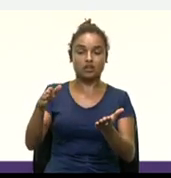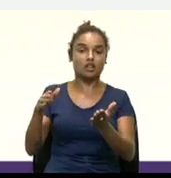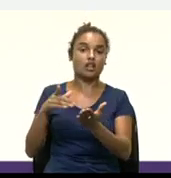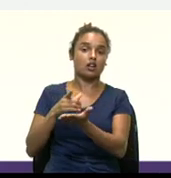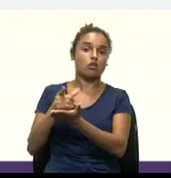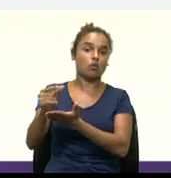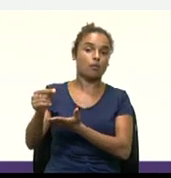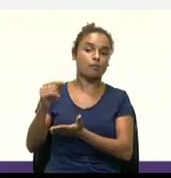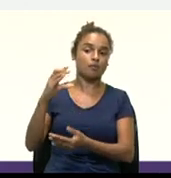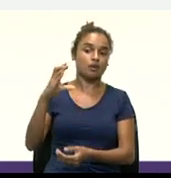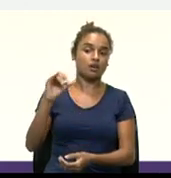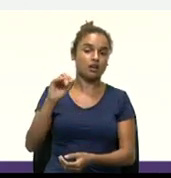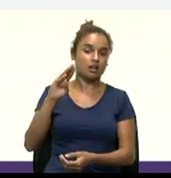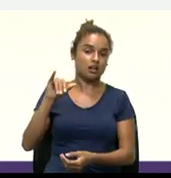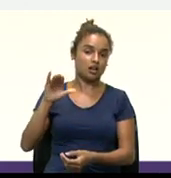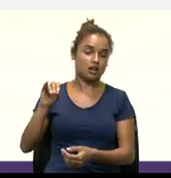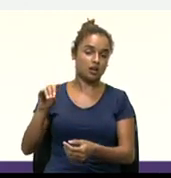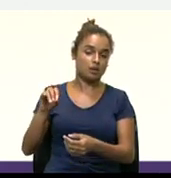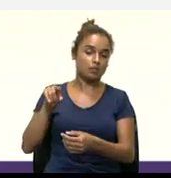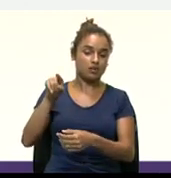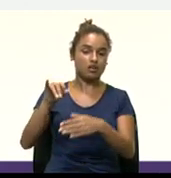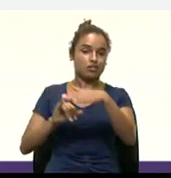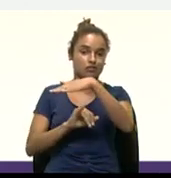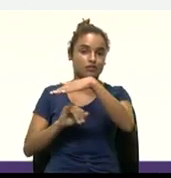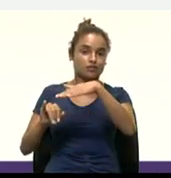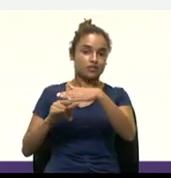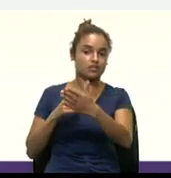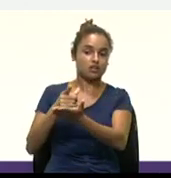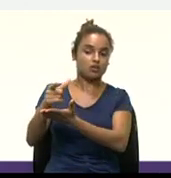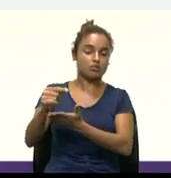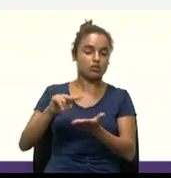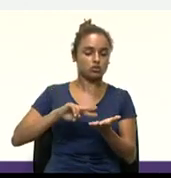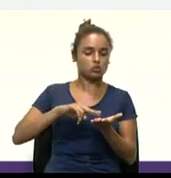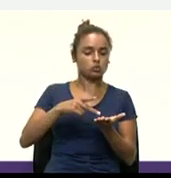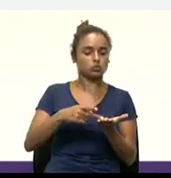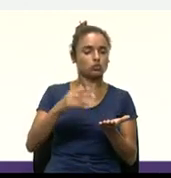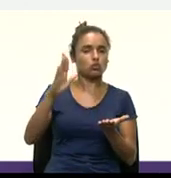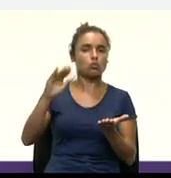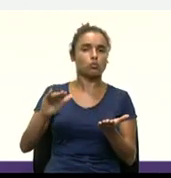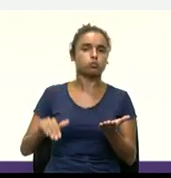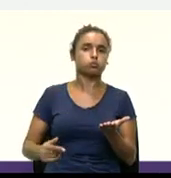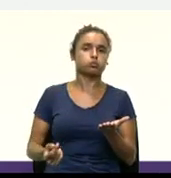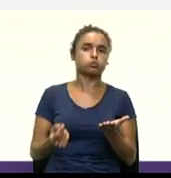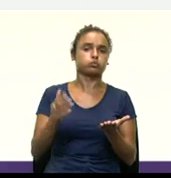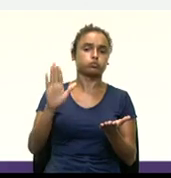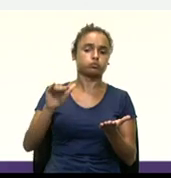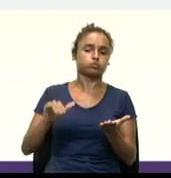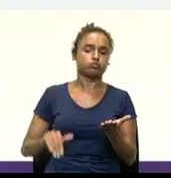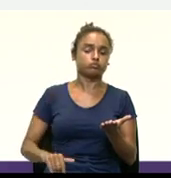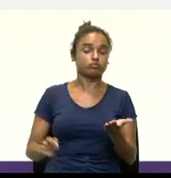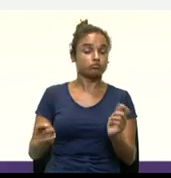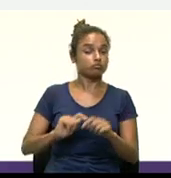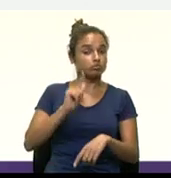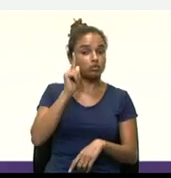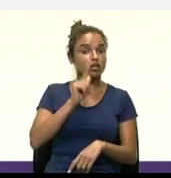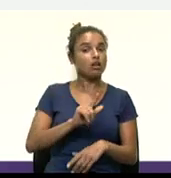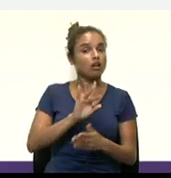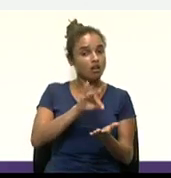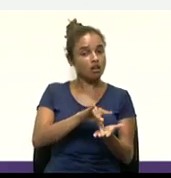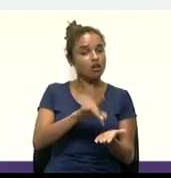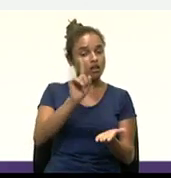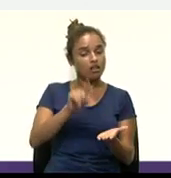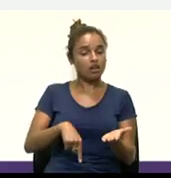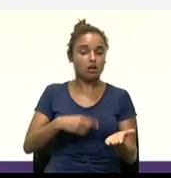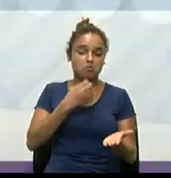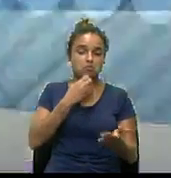essa conversão, ela é super baixa, o que vale a pena na hora de comprar, né?